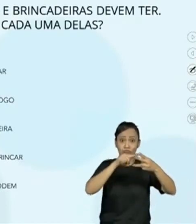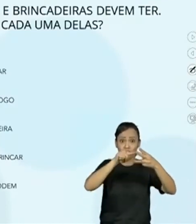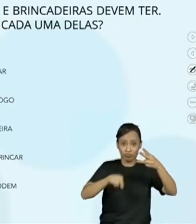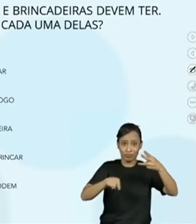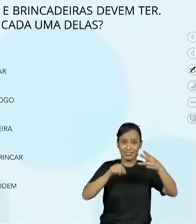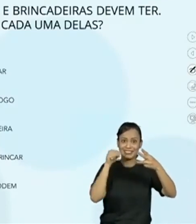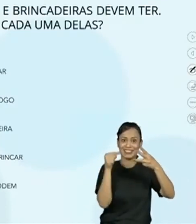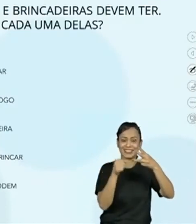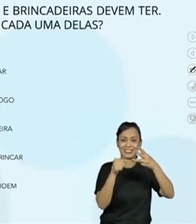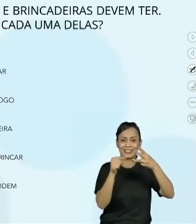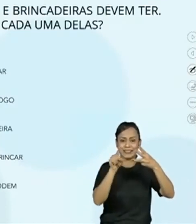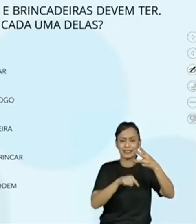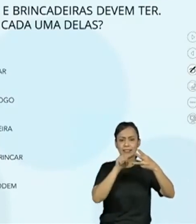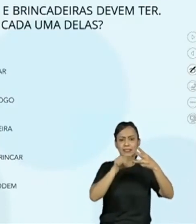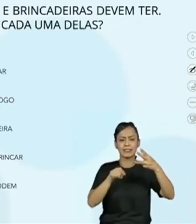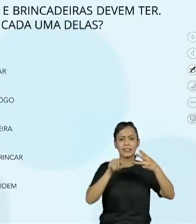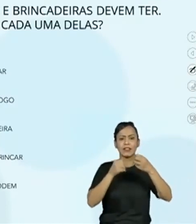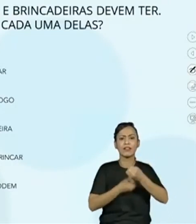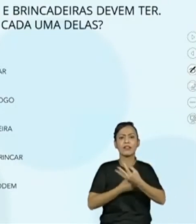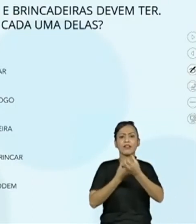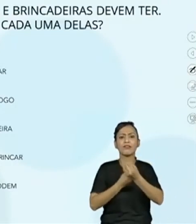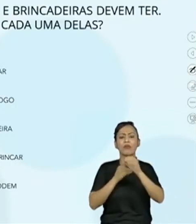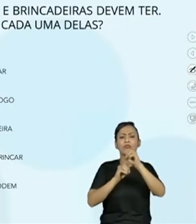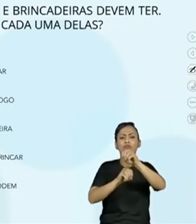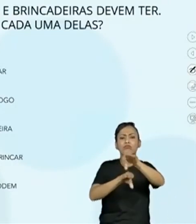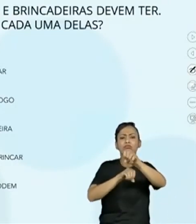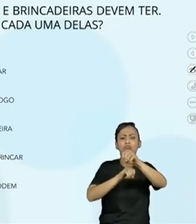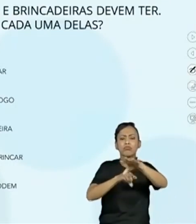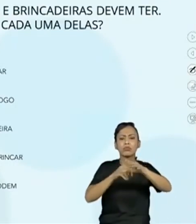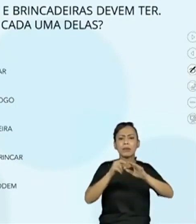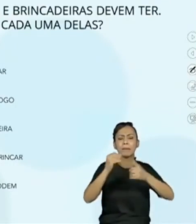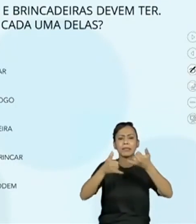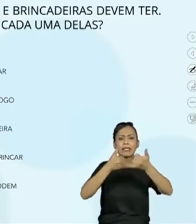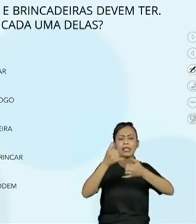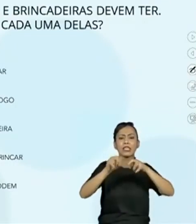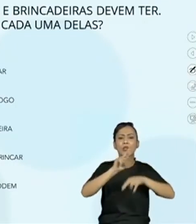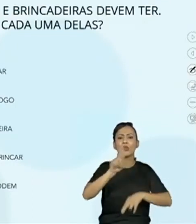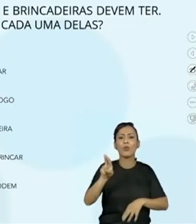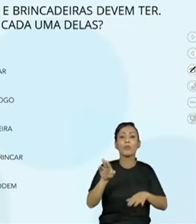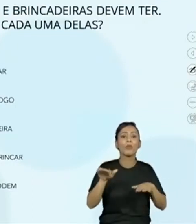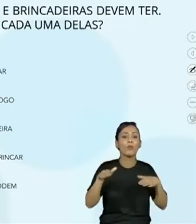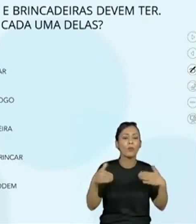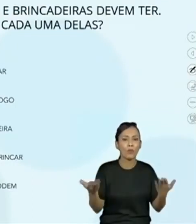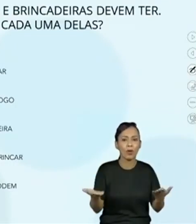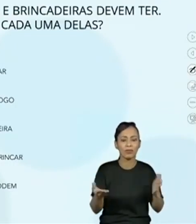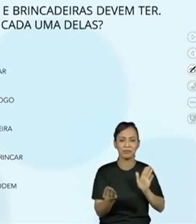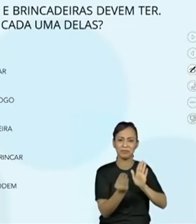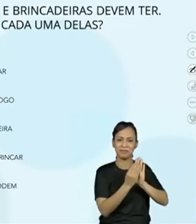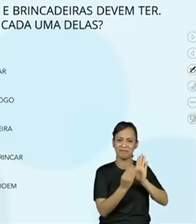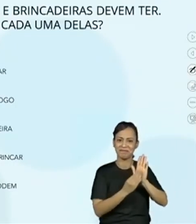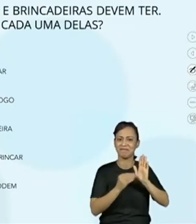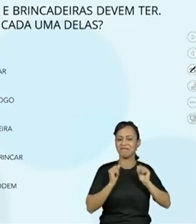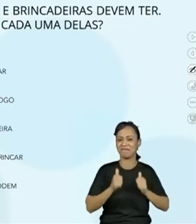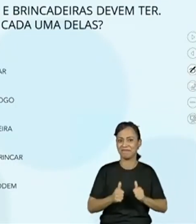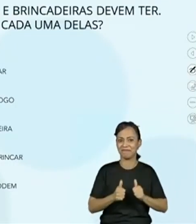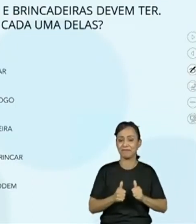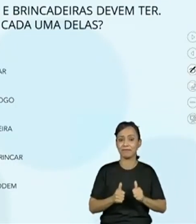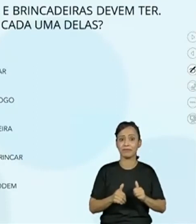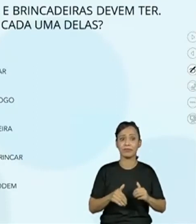concordam com a professora Kelly? Então, o título, quando aparece lá no meu texto, o título vem para